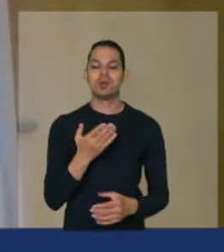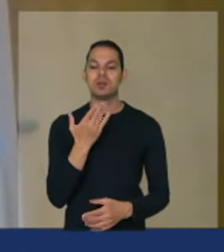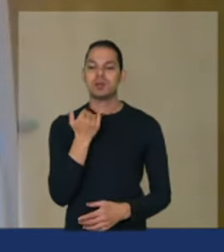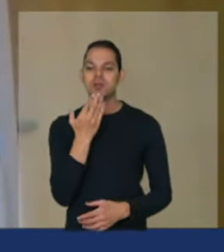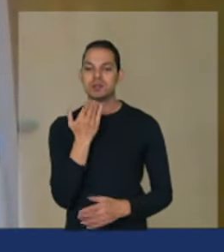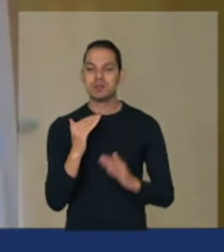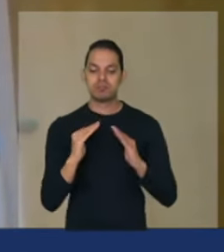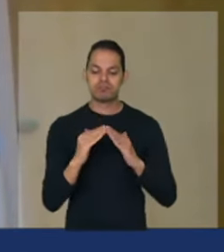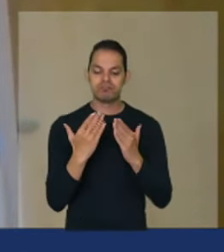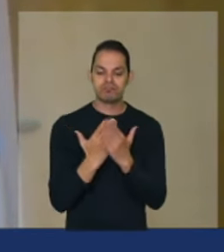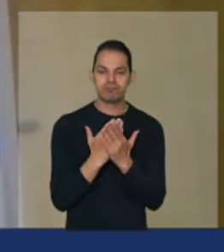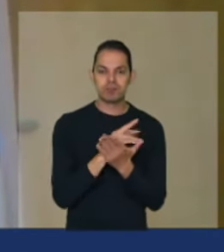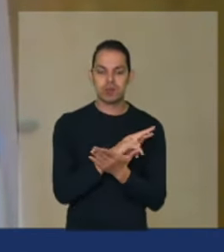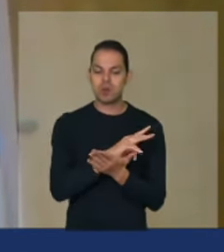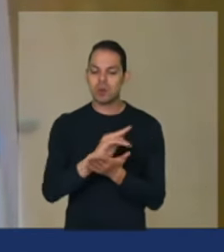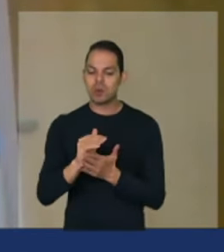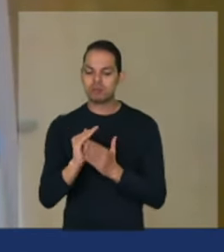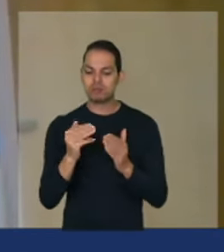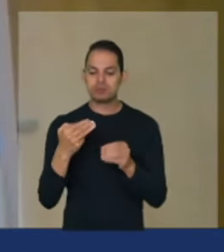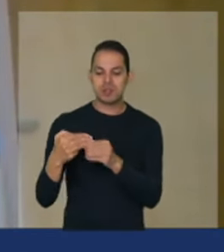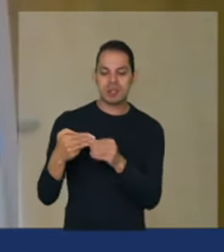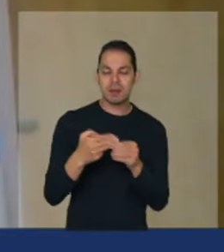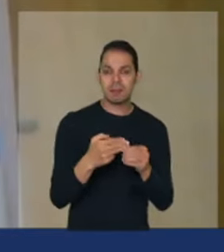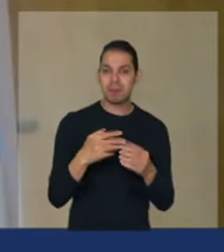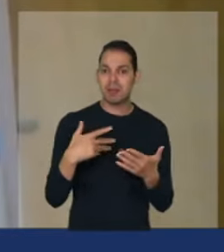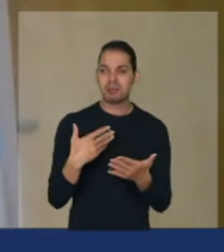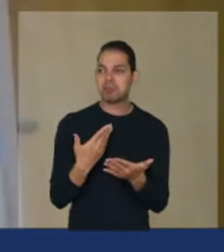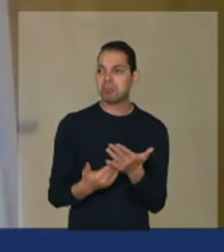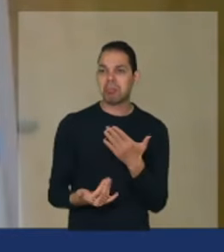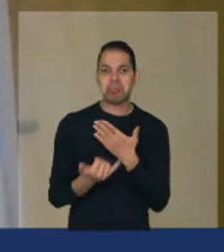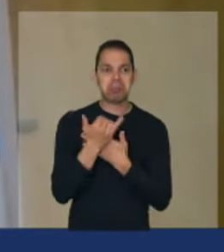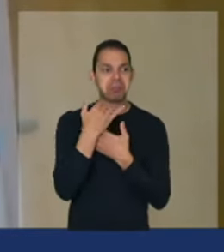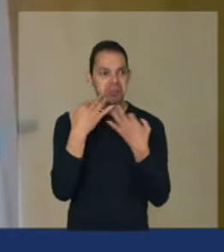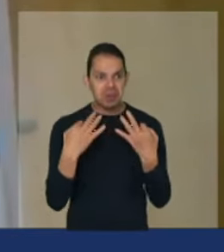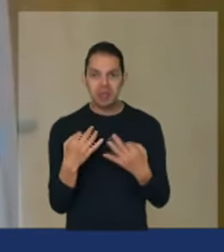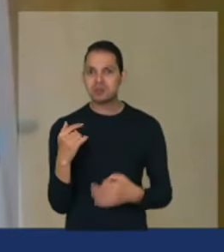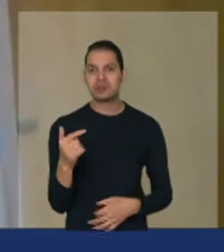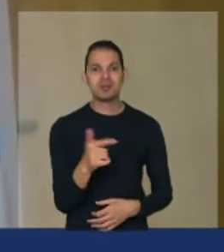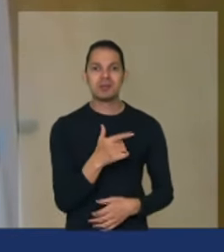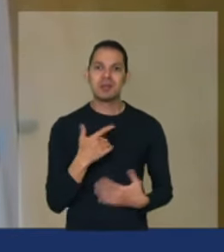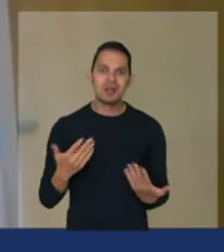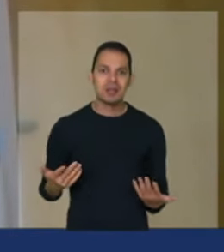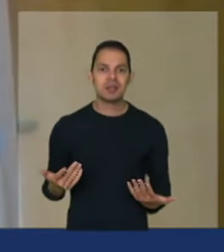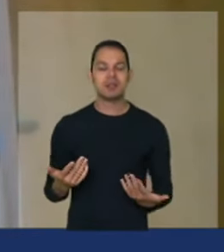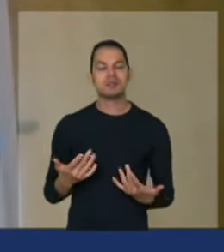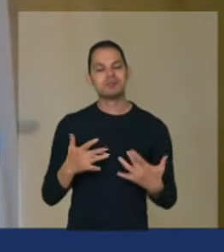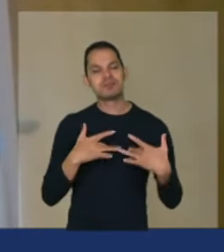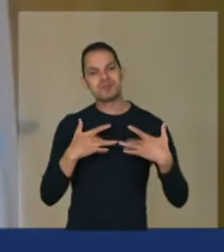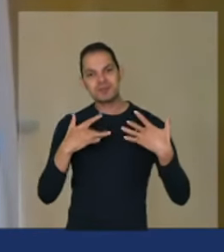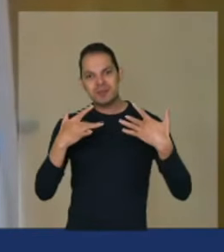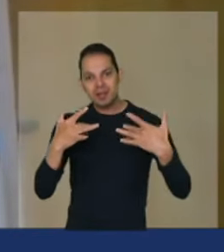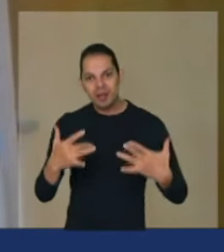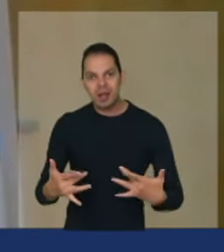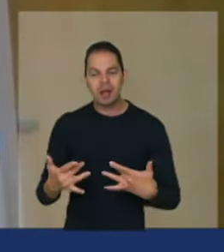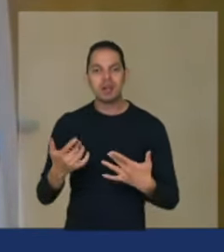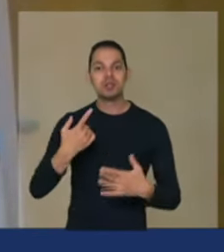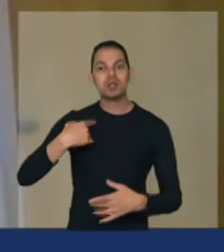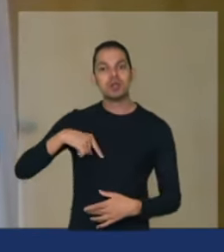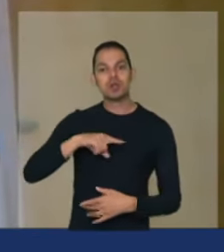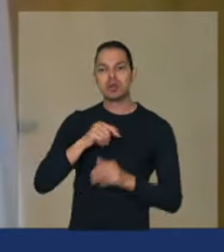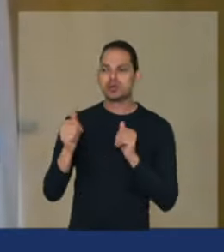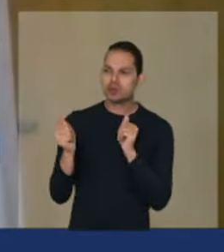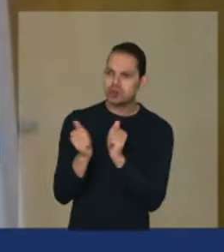nos municípios mas nem isso está acontecendo devidamente por isso nossa solidariedade nós estamos juntos nessa